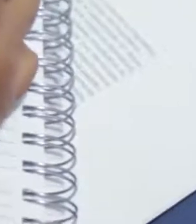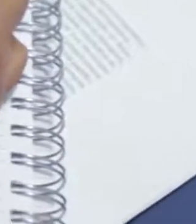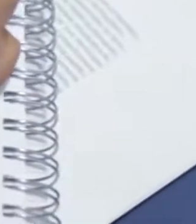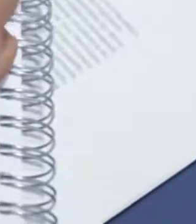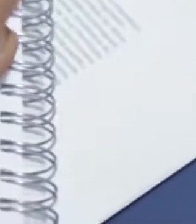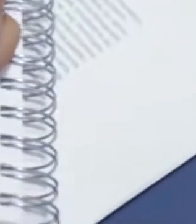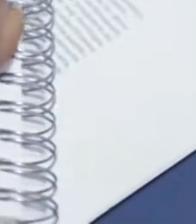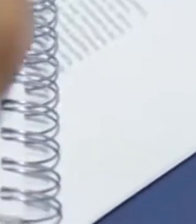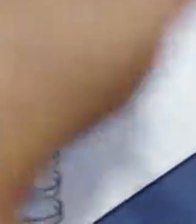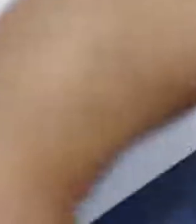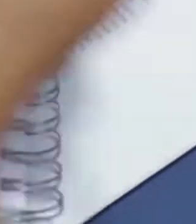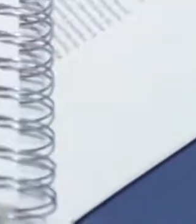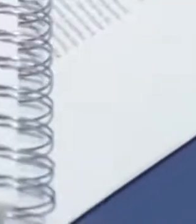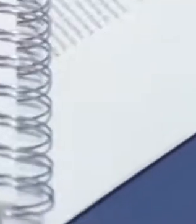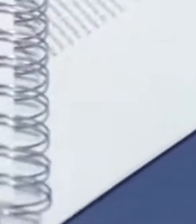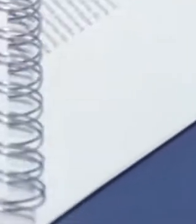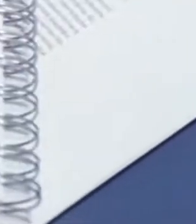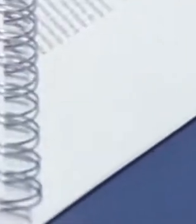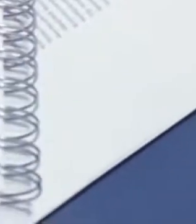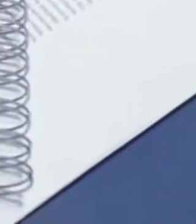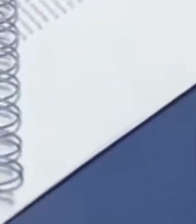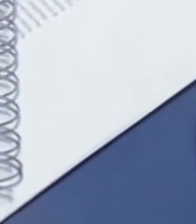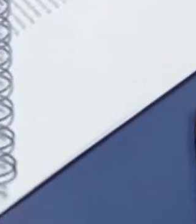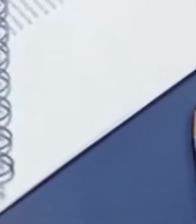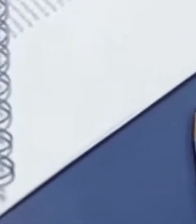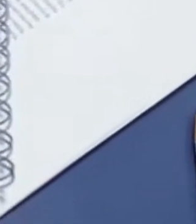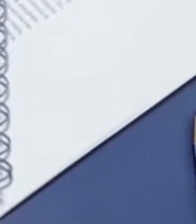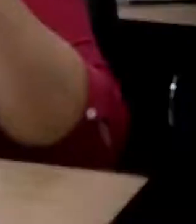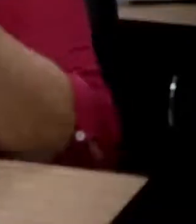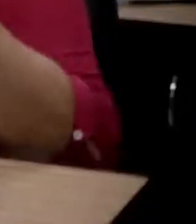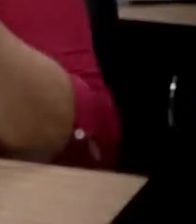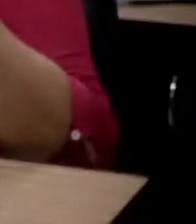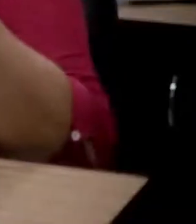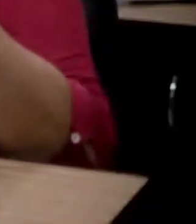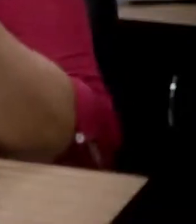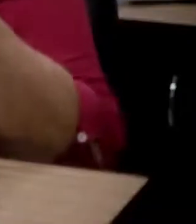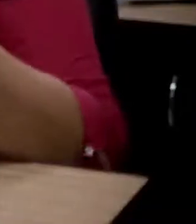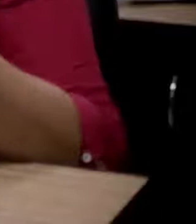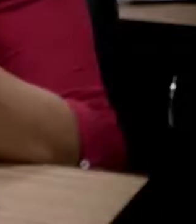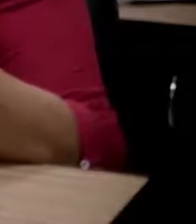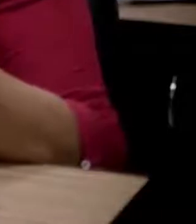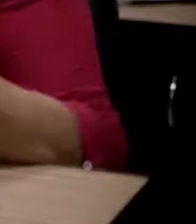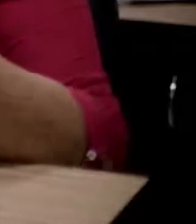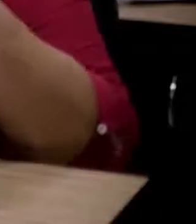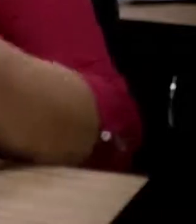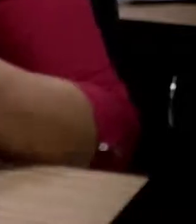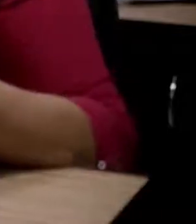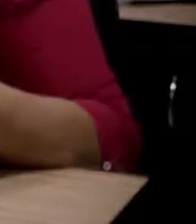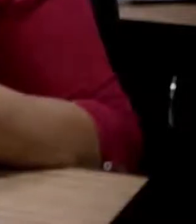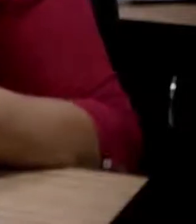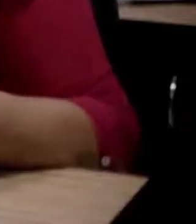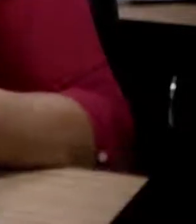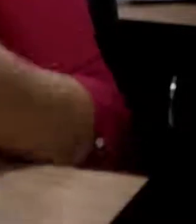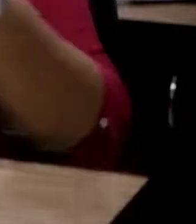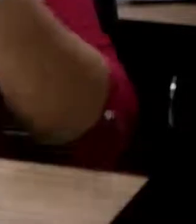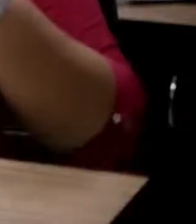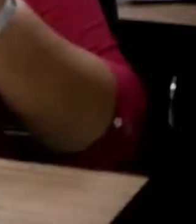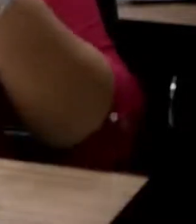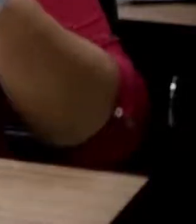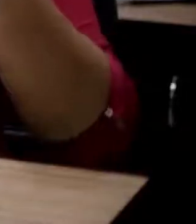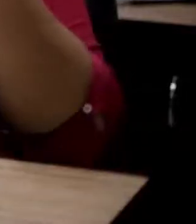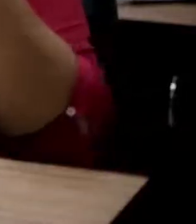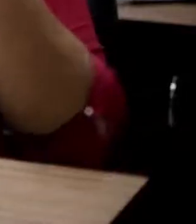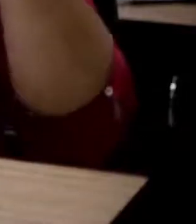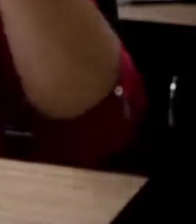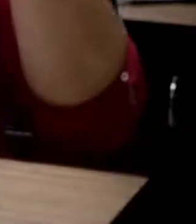todo mundo é filósofo, nem todo mundo é artista, nem todo mundo é poeta, aliás, poucos são. E eles são por quê? Porque